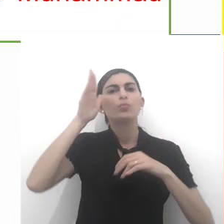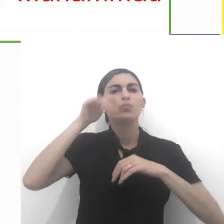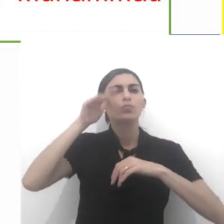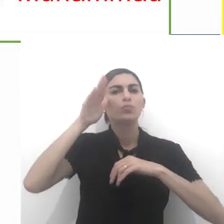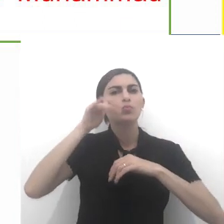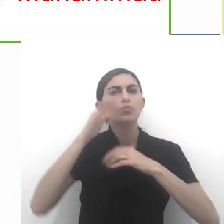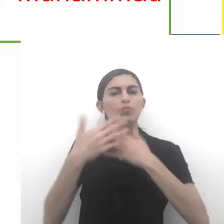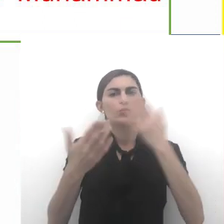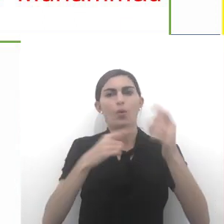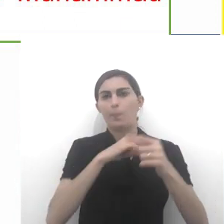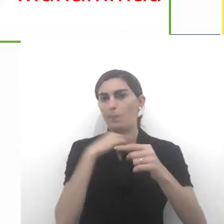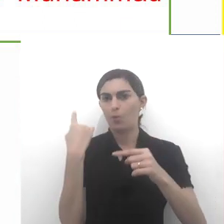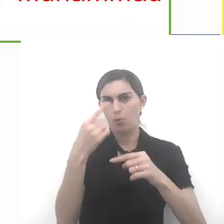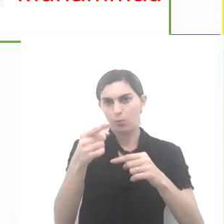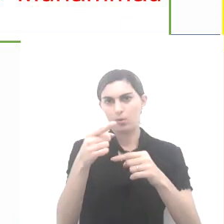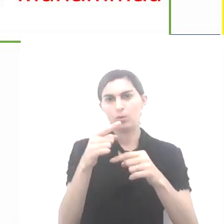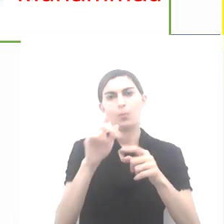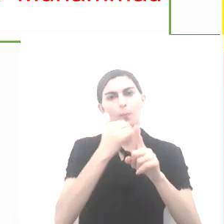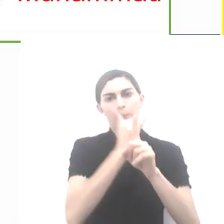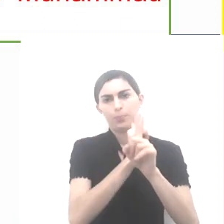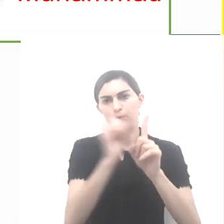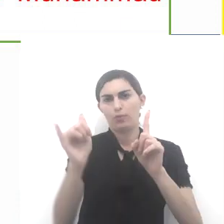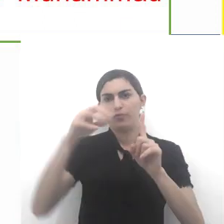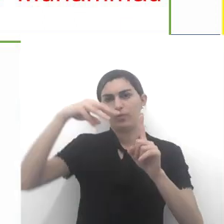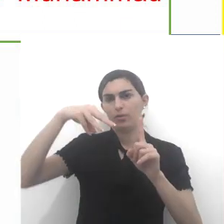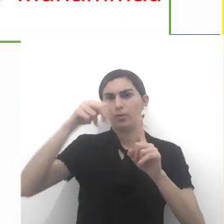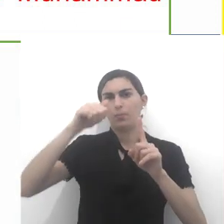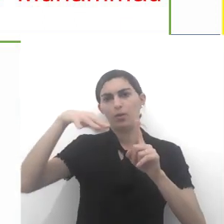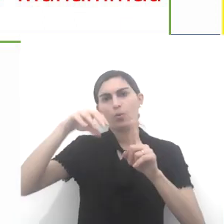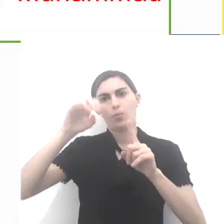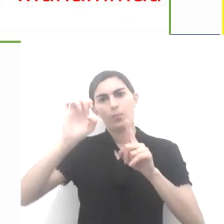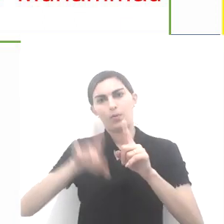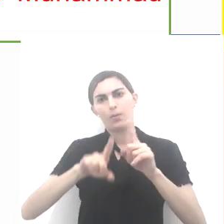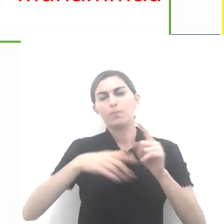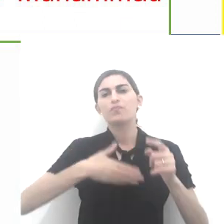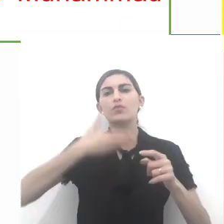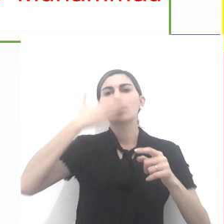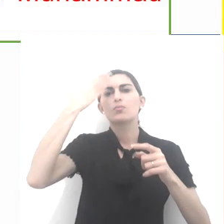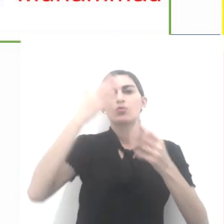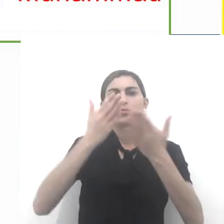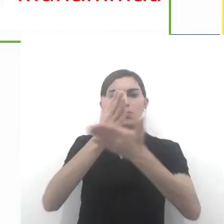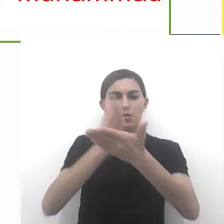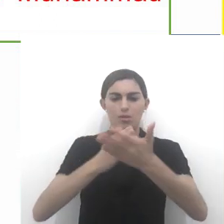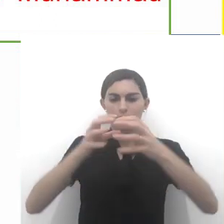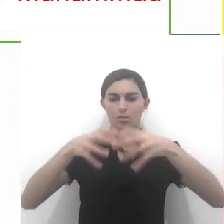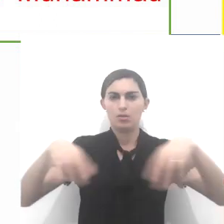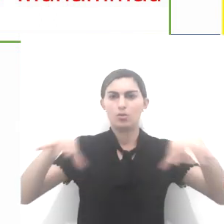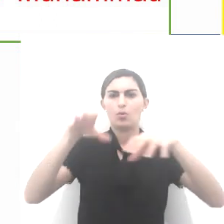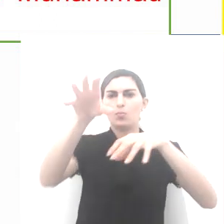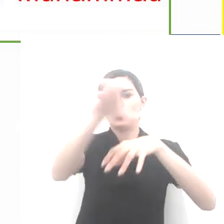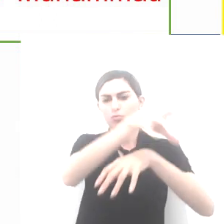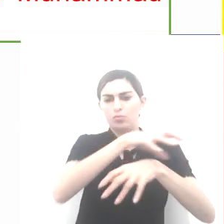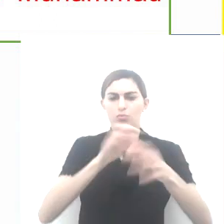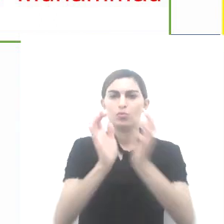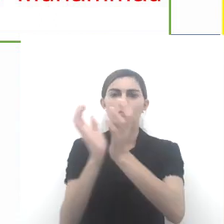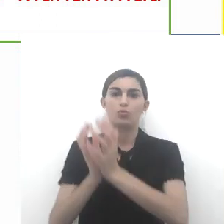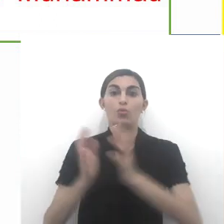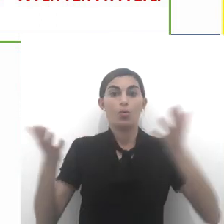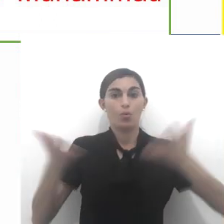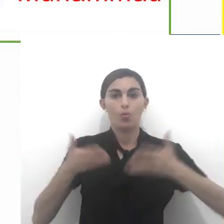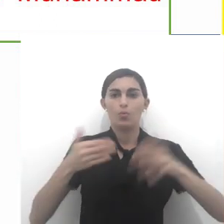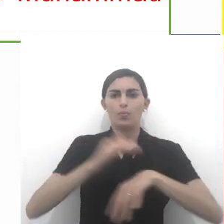uma curiosidade, com a morte do profeta Mohamed Maomé, os muçulmanos dividiram-se em vários grupos.